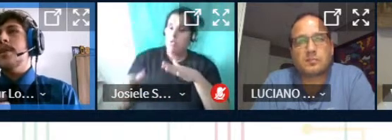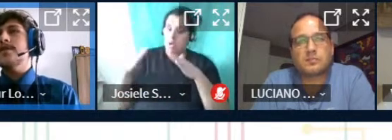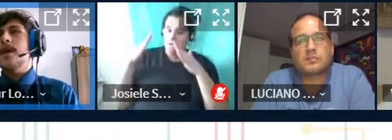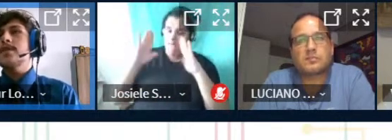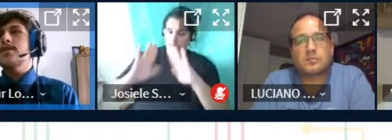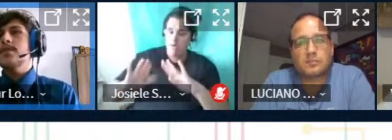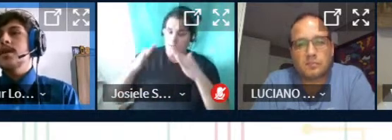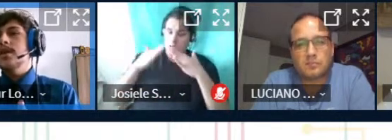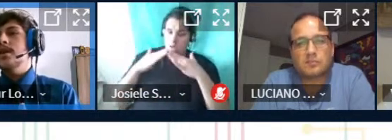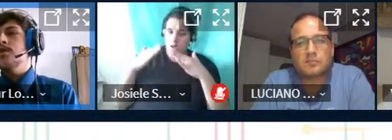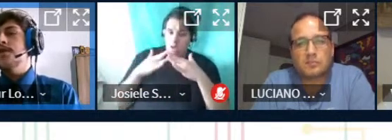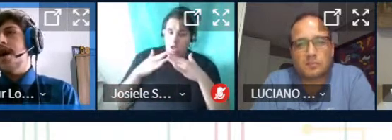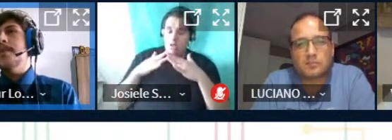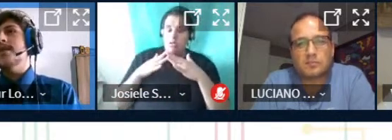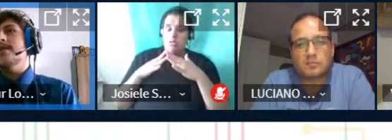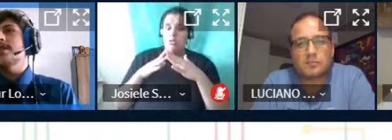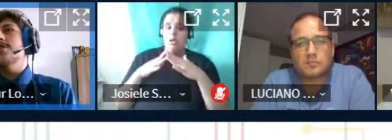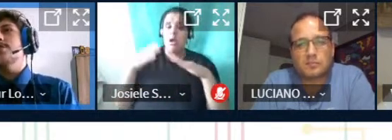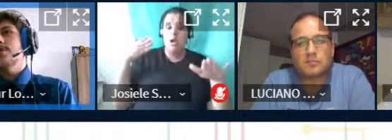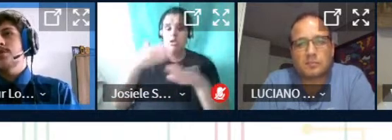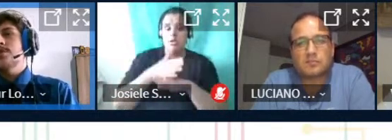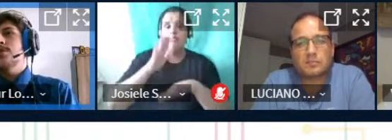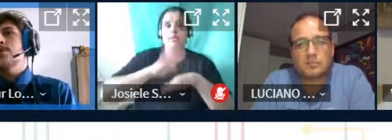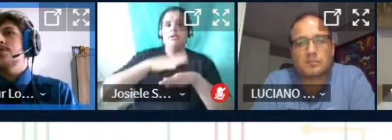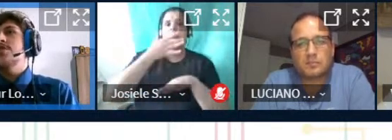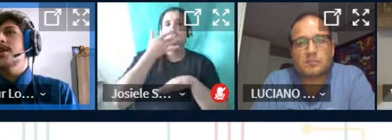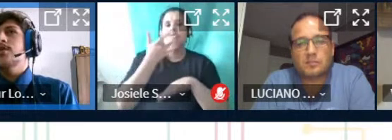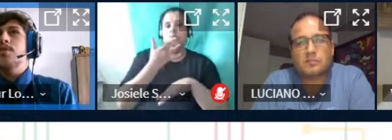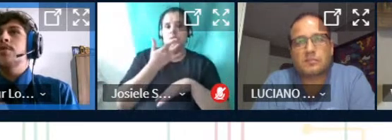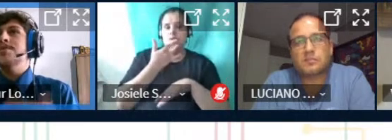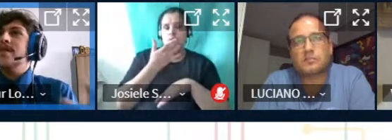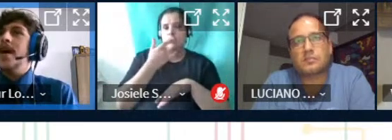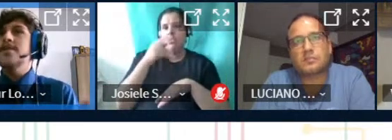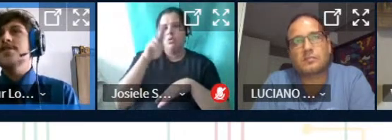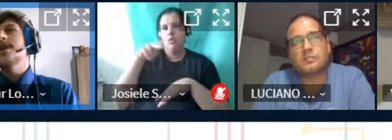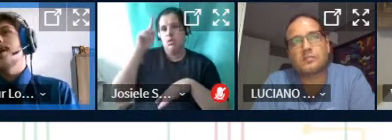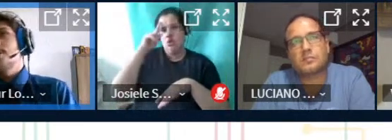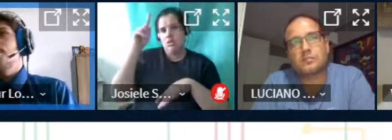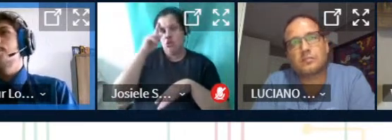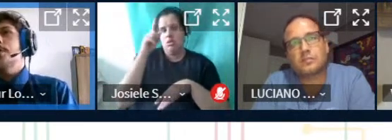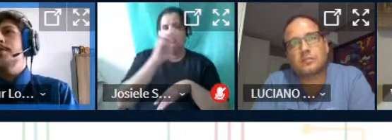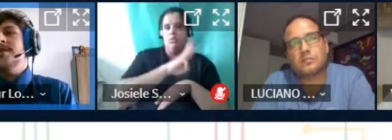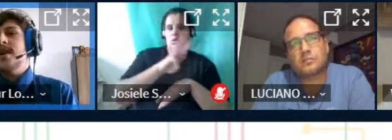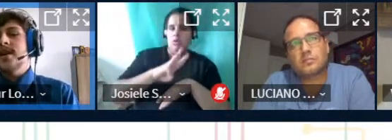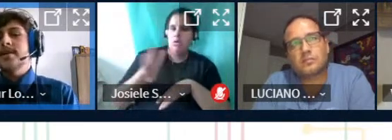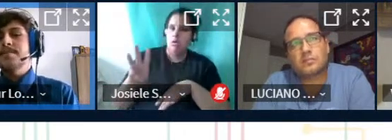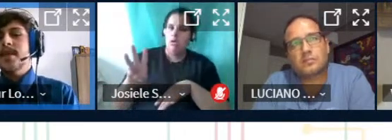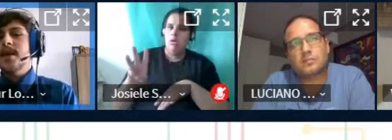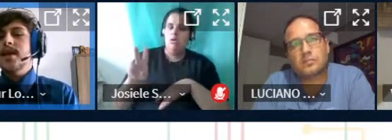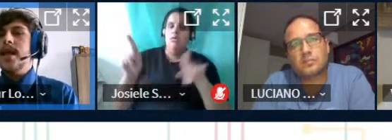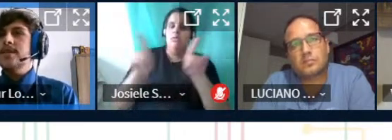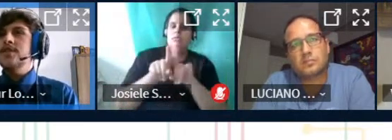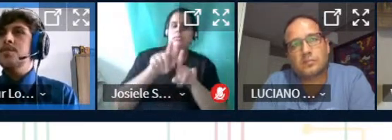ter um acesso mais fácil e com ferramentas que ela já usa no cotidiano como um website ou um próprio Instagram e lá a gente